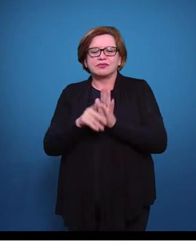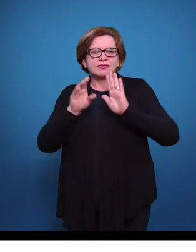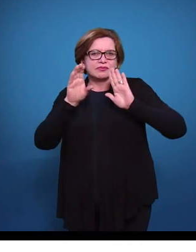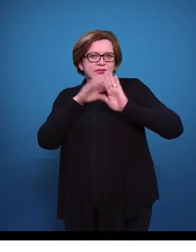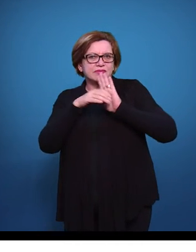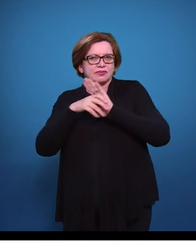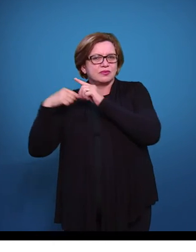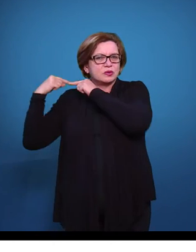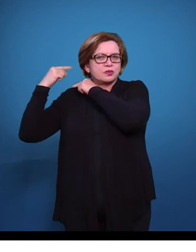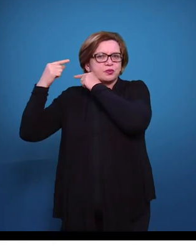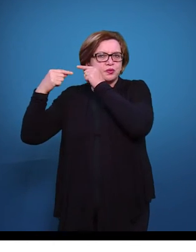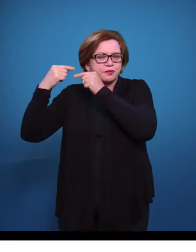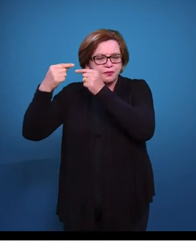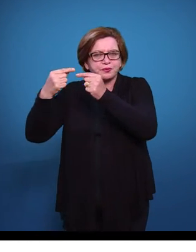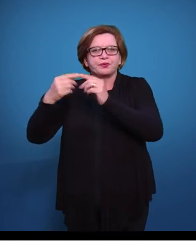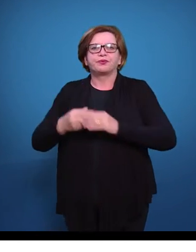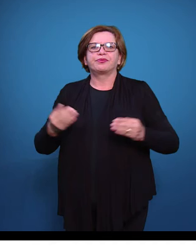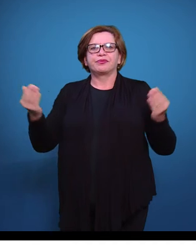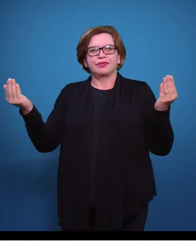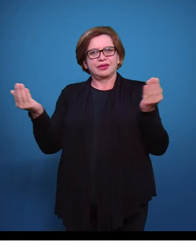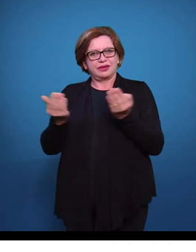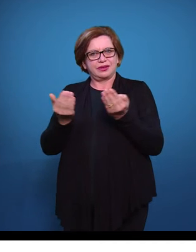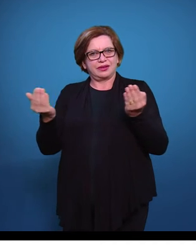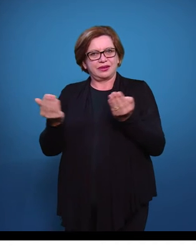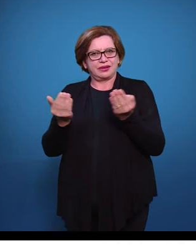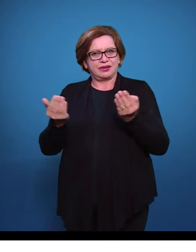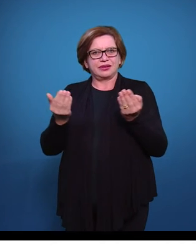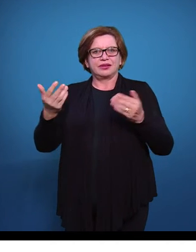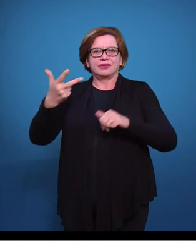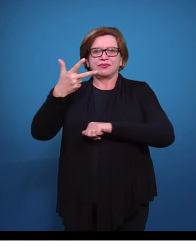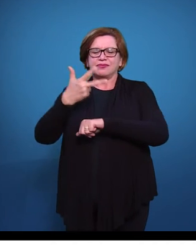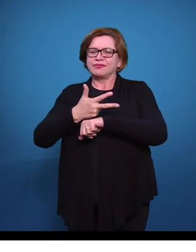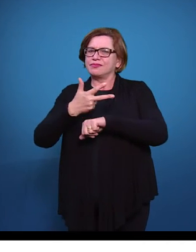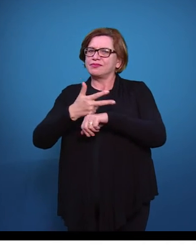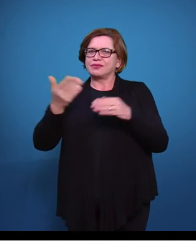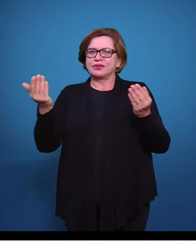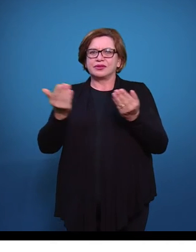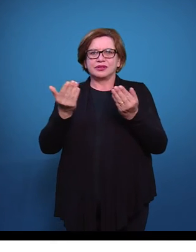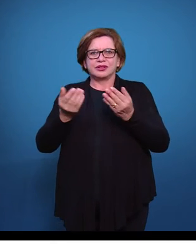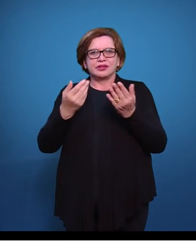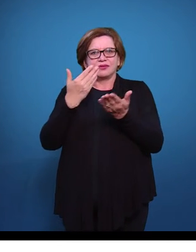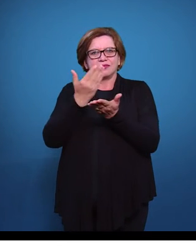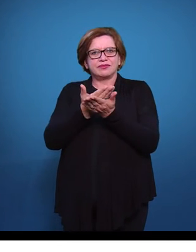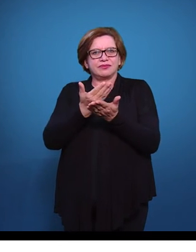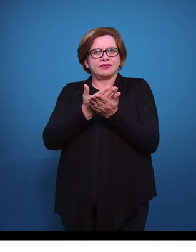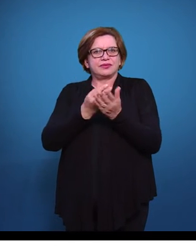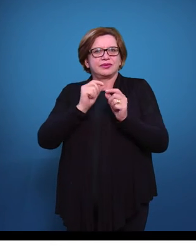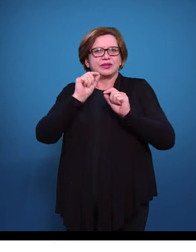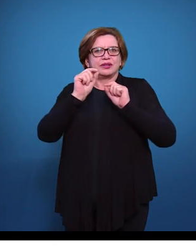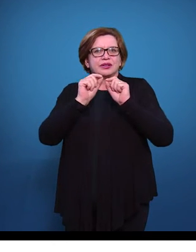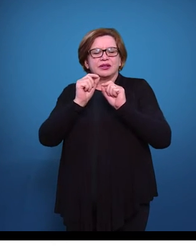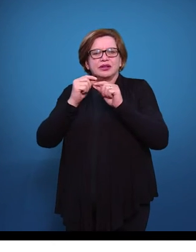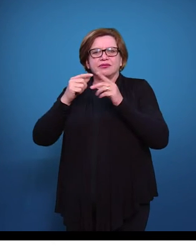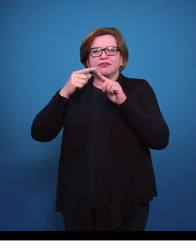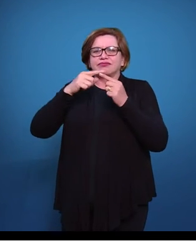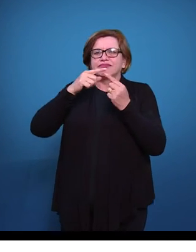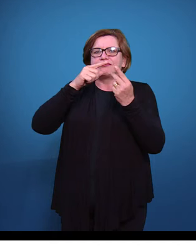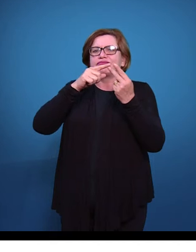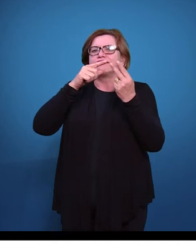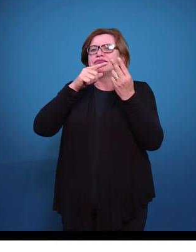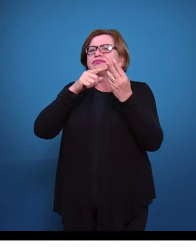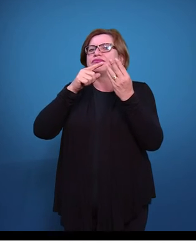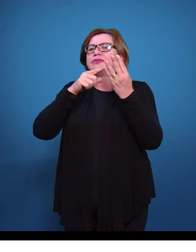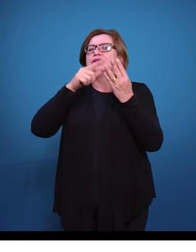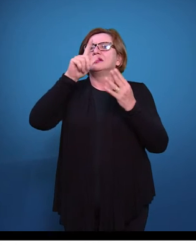ao longo da história. Agora, nessa videoaula de conteúdo, nós vamos estudar sobre as gerações da